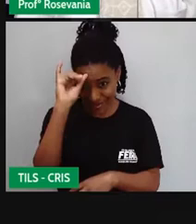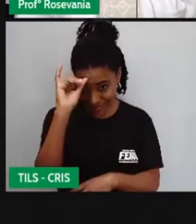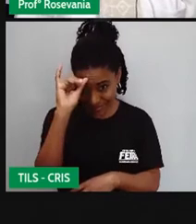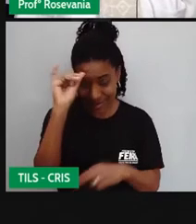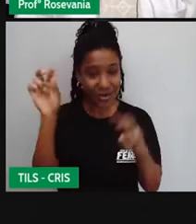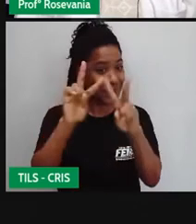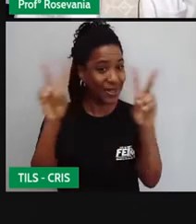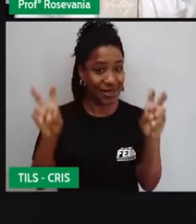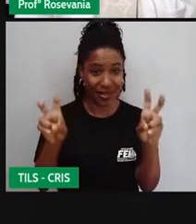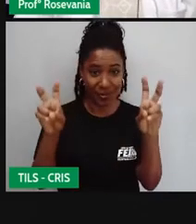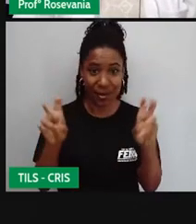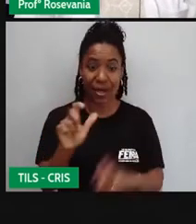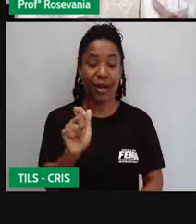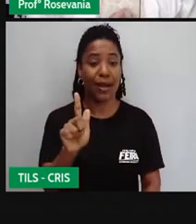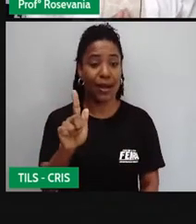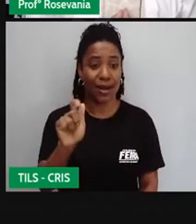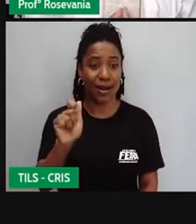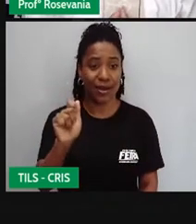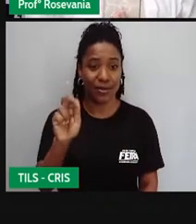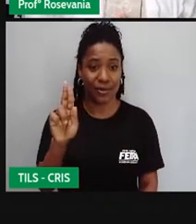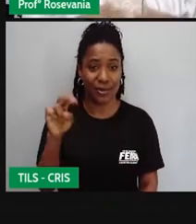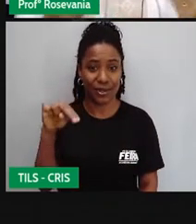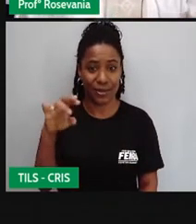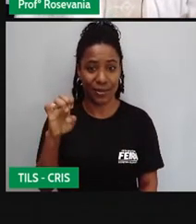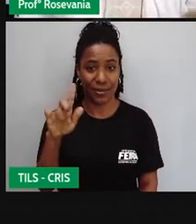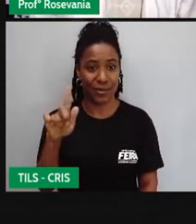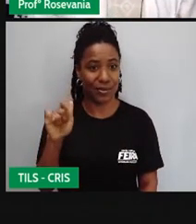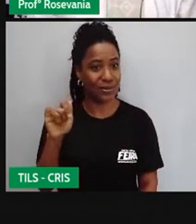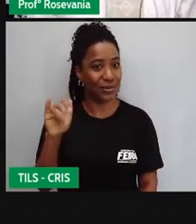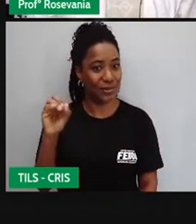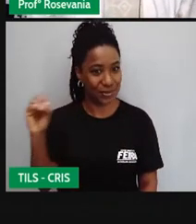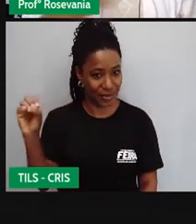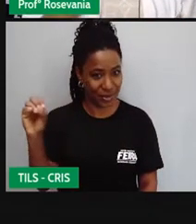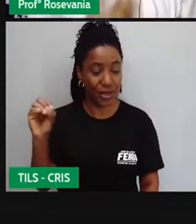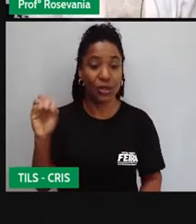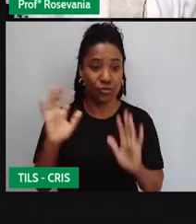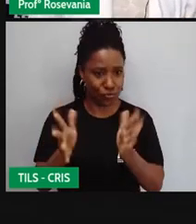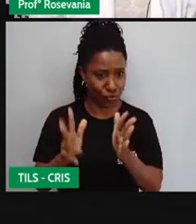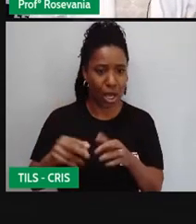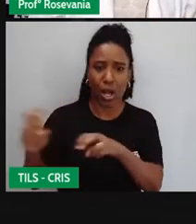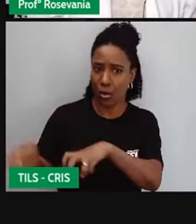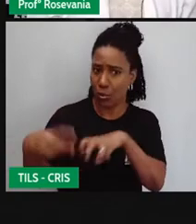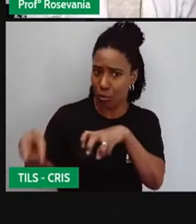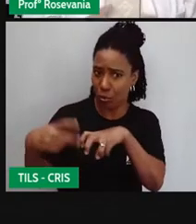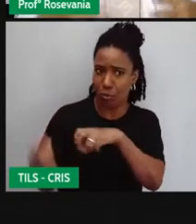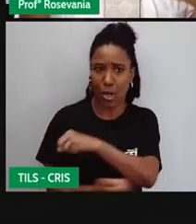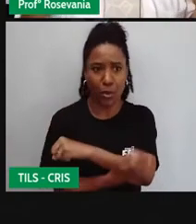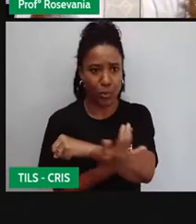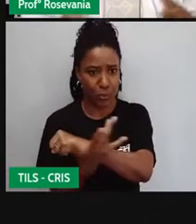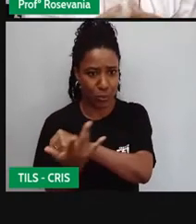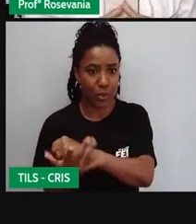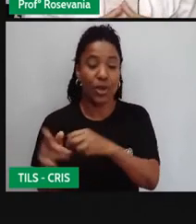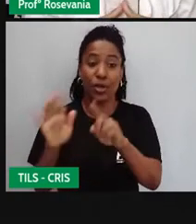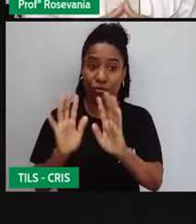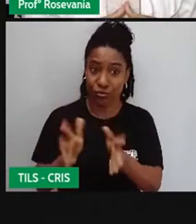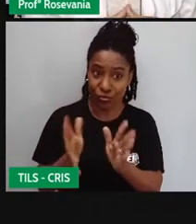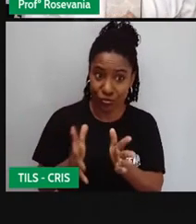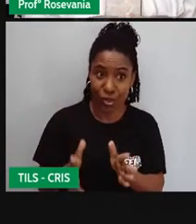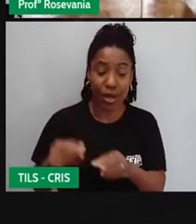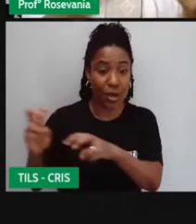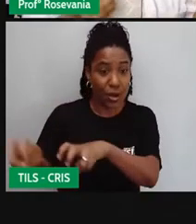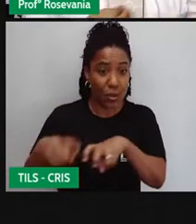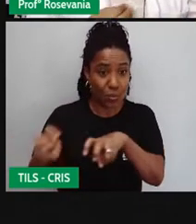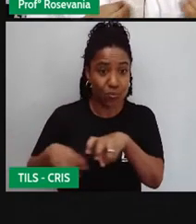agronegócio, né? Nós já falamos sobre a agricultura, já falamos sobre a pecuária, já falamos, né? Sobre